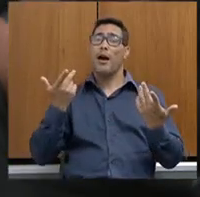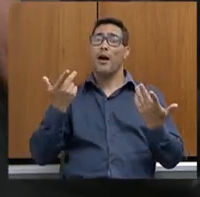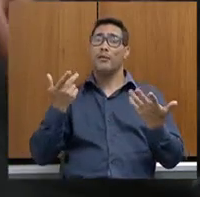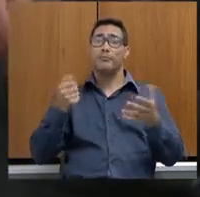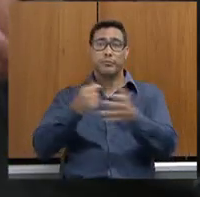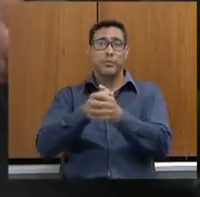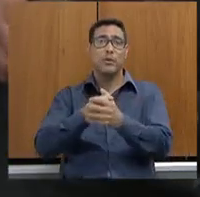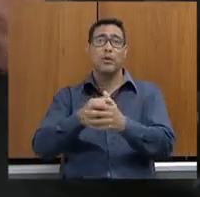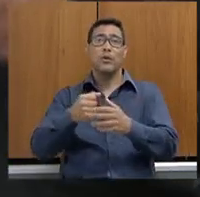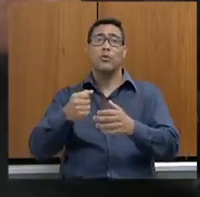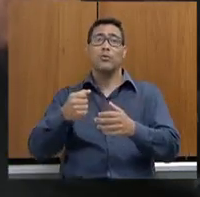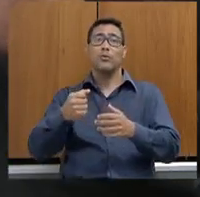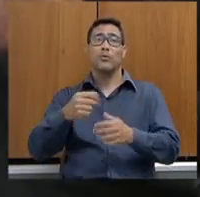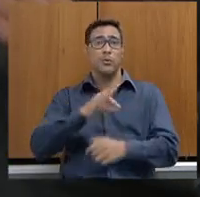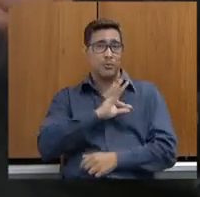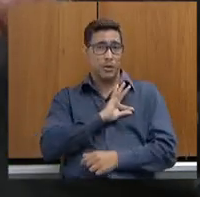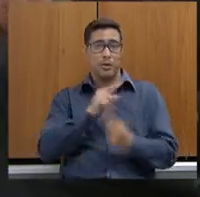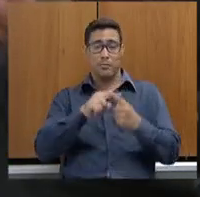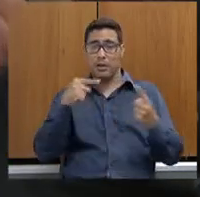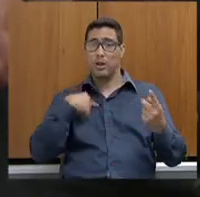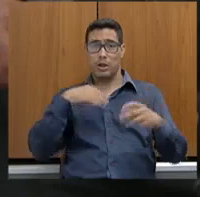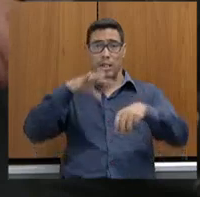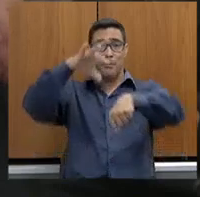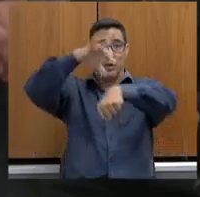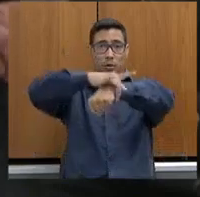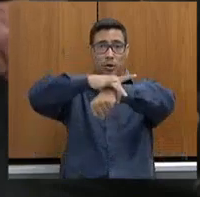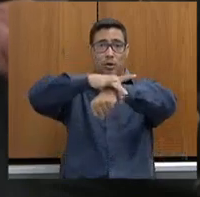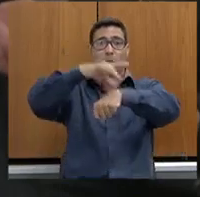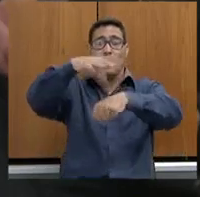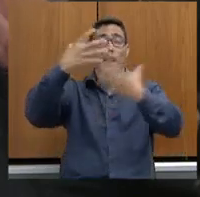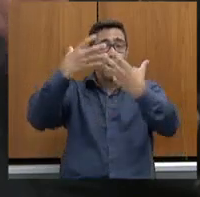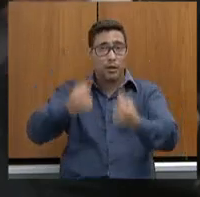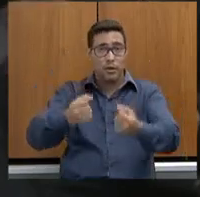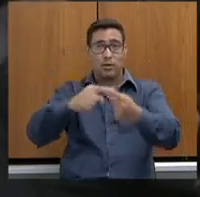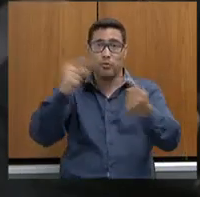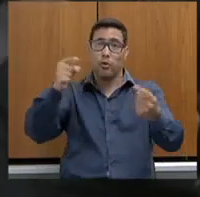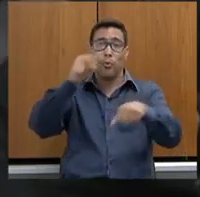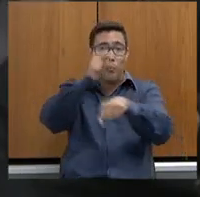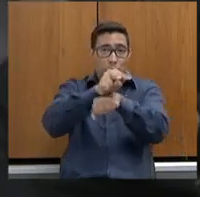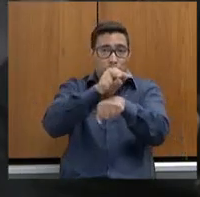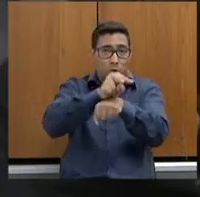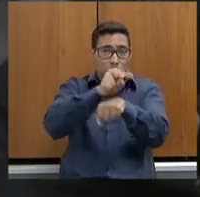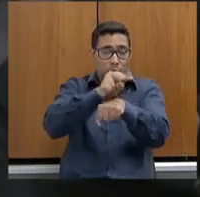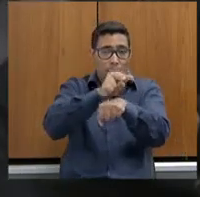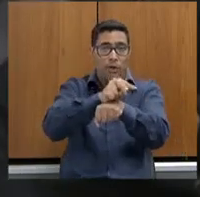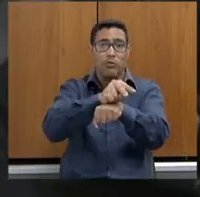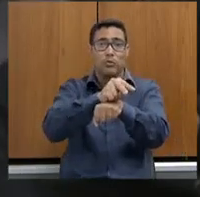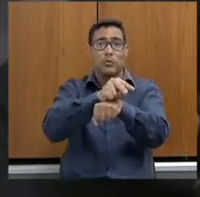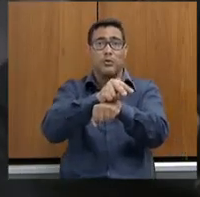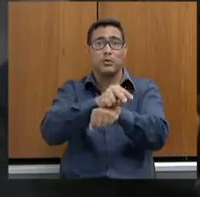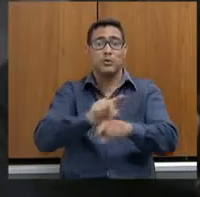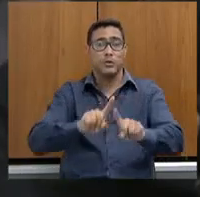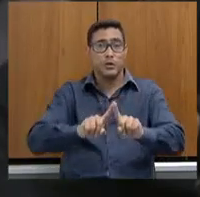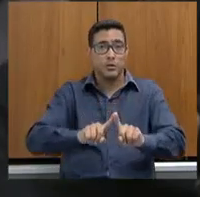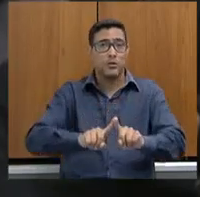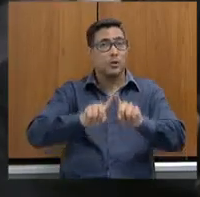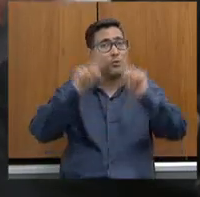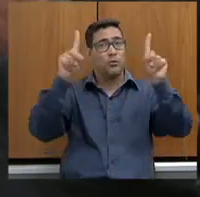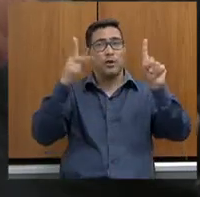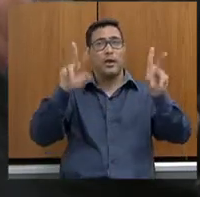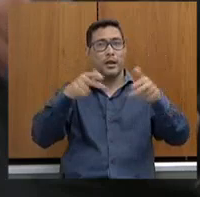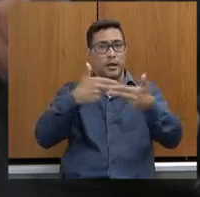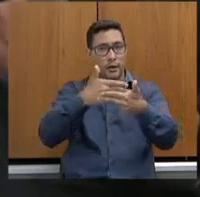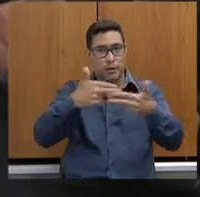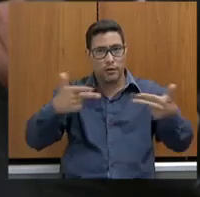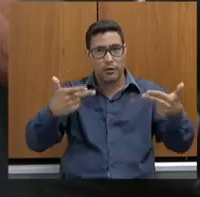tornozeleira, não aceitou o monitoramento? Porque ele aceita o monitoramento. Então, são essas coisas,